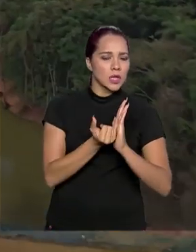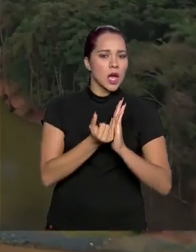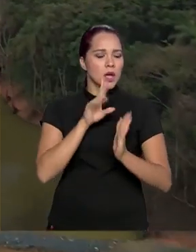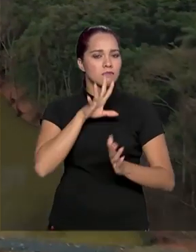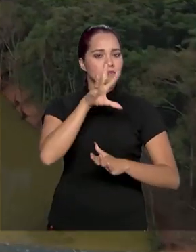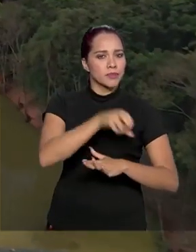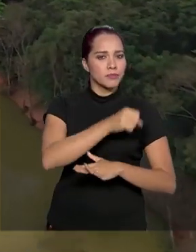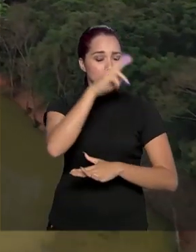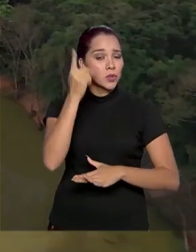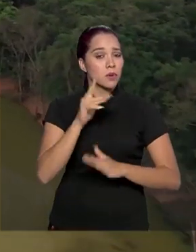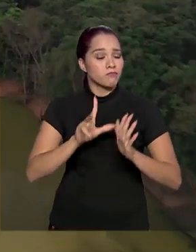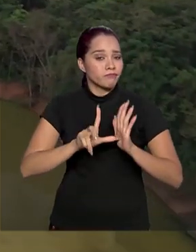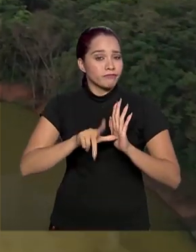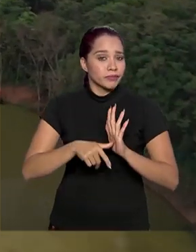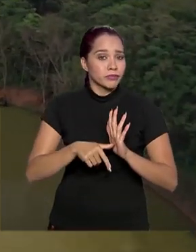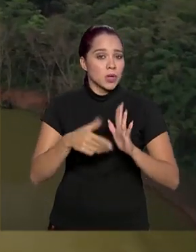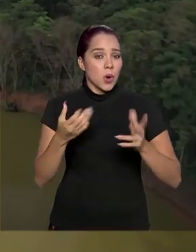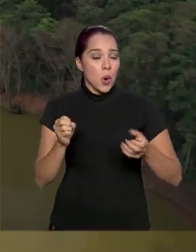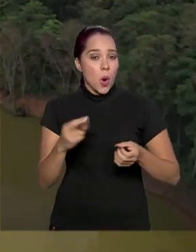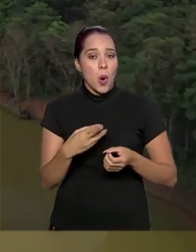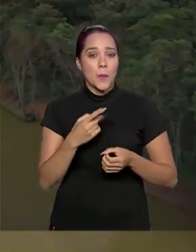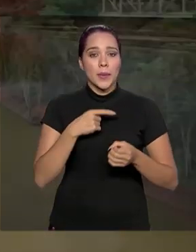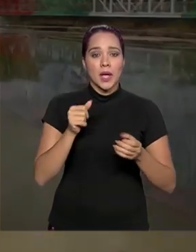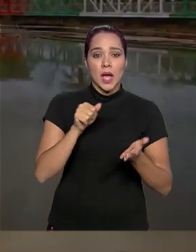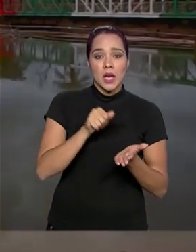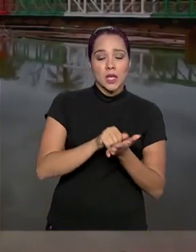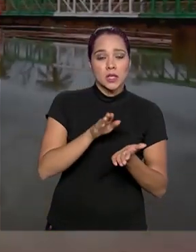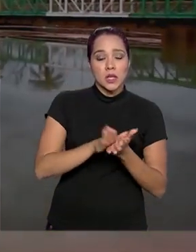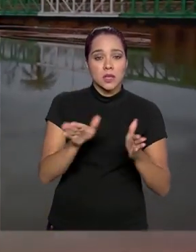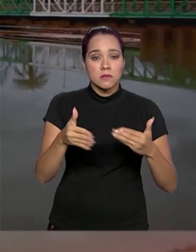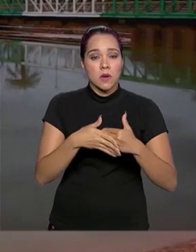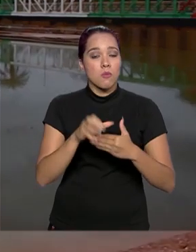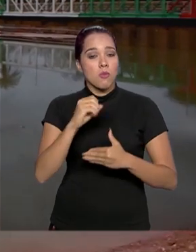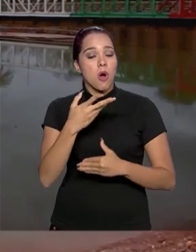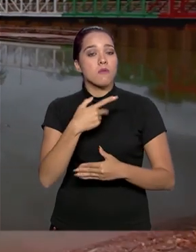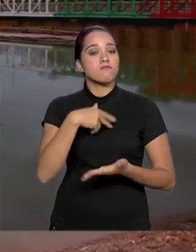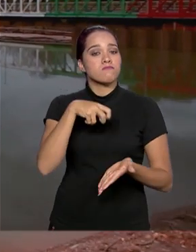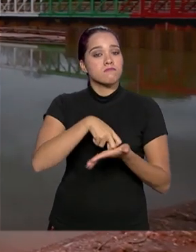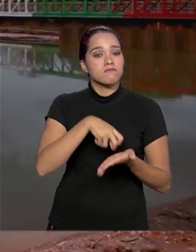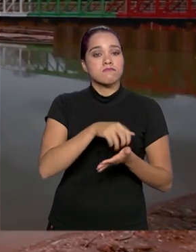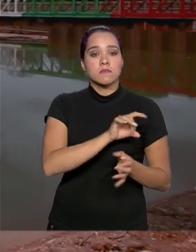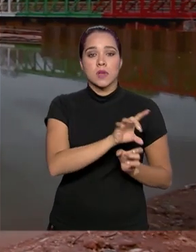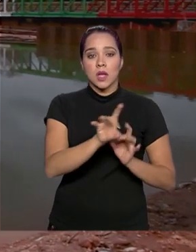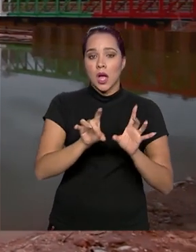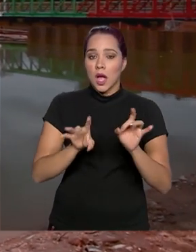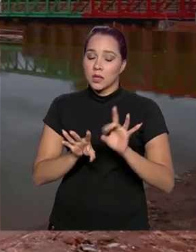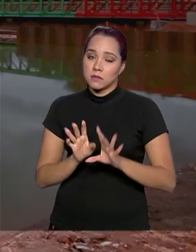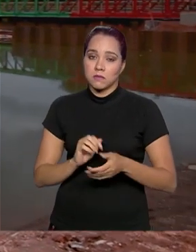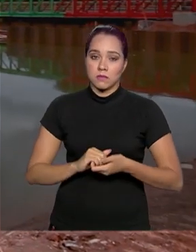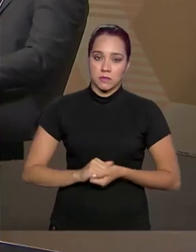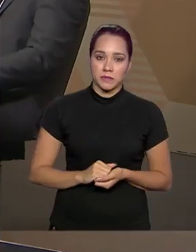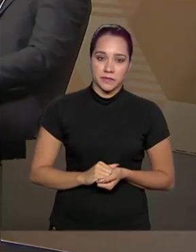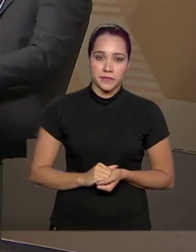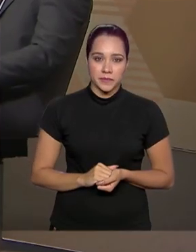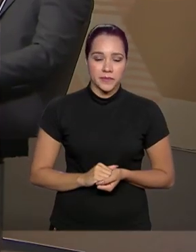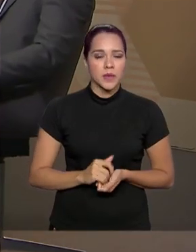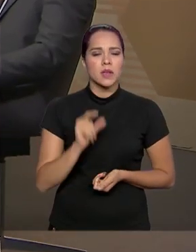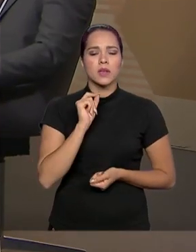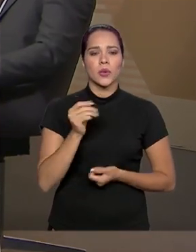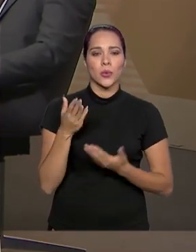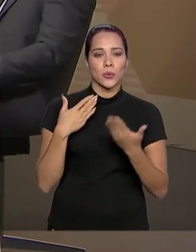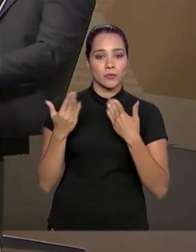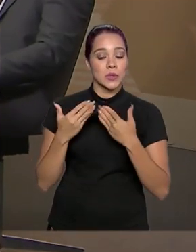infratores, adotar medidas como interdição e até impor sanções em casos específicos. E quem